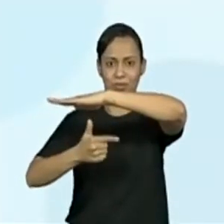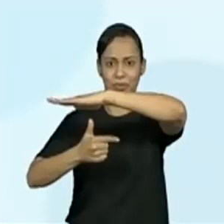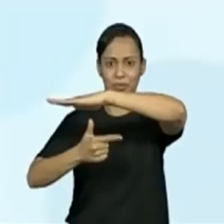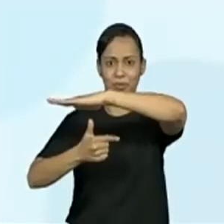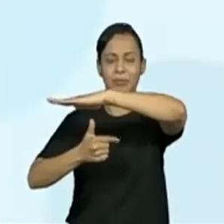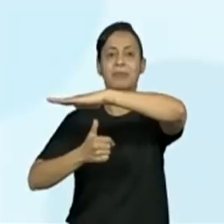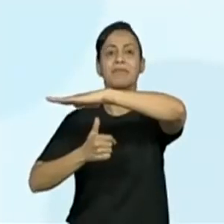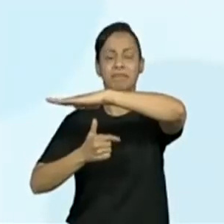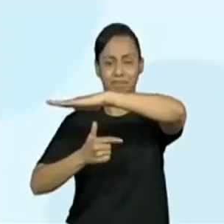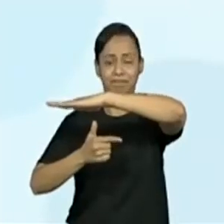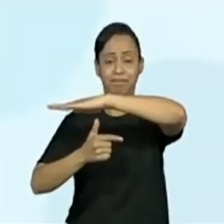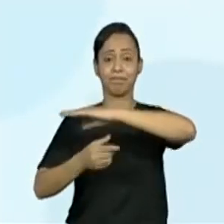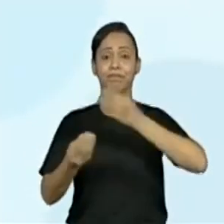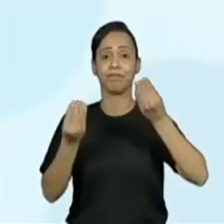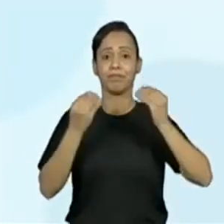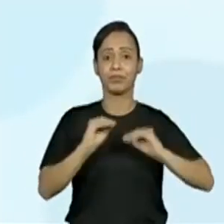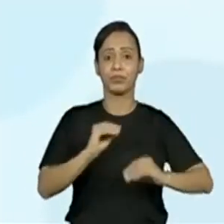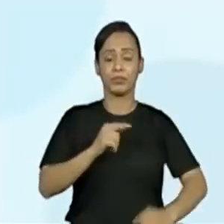E a partir do 12,